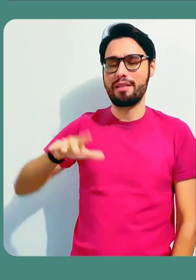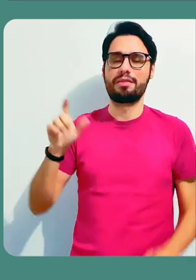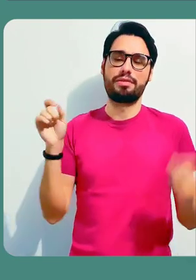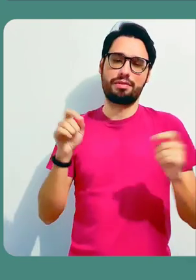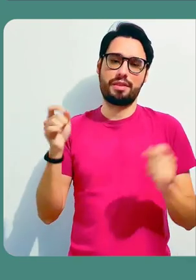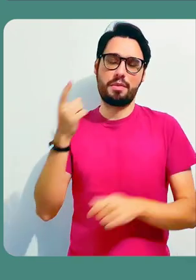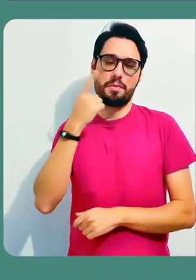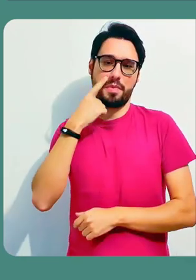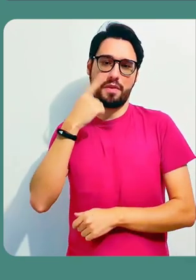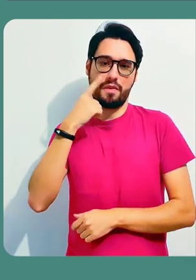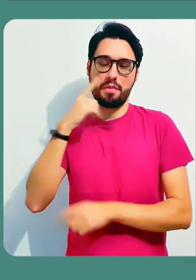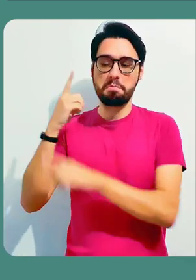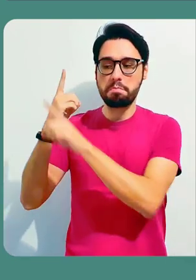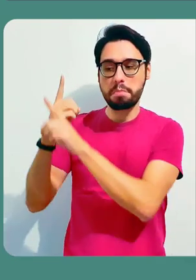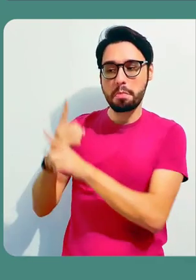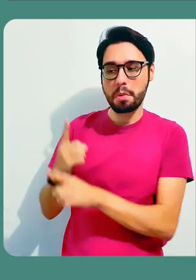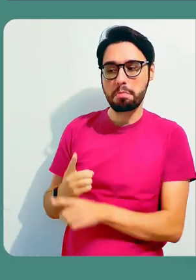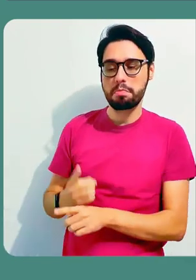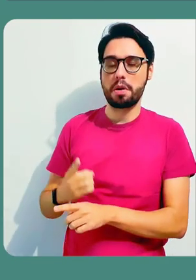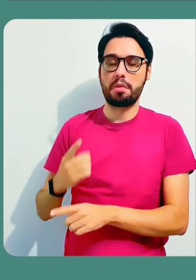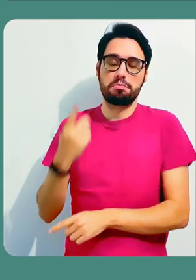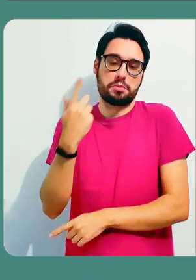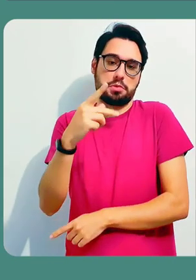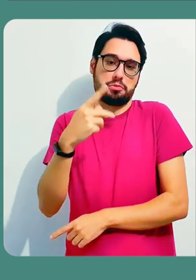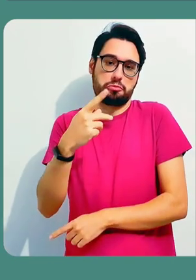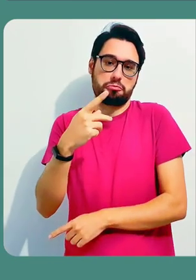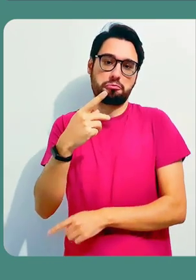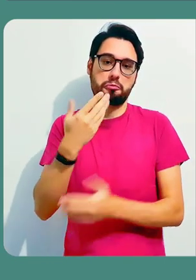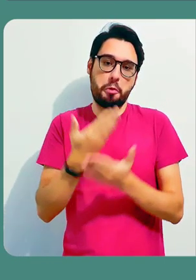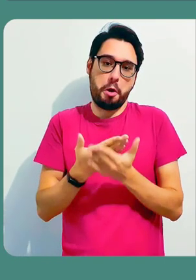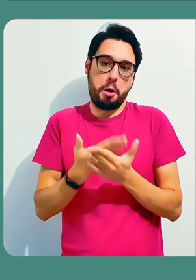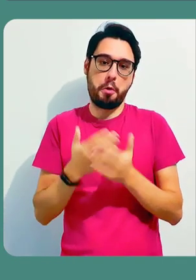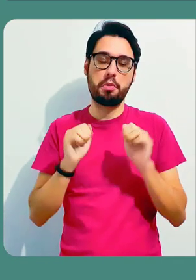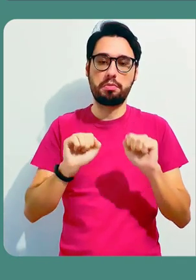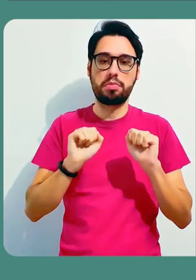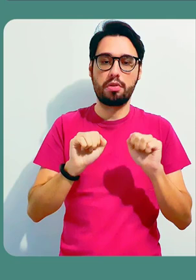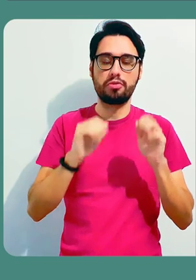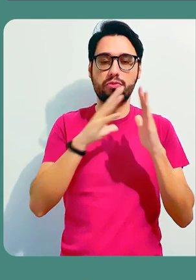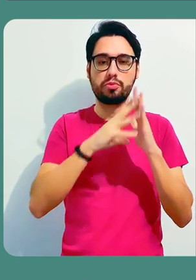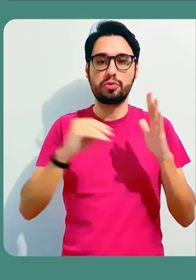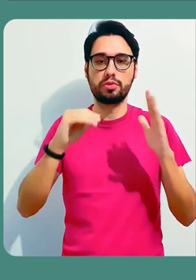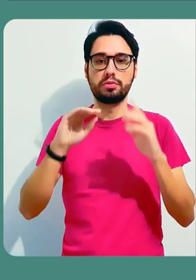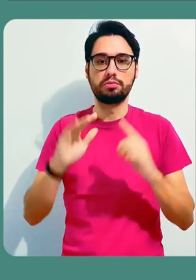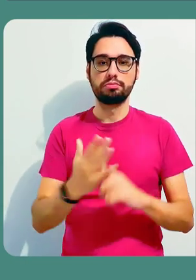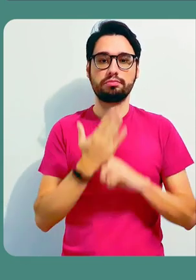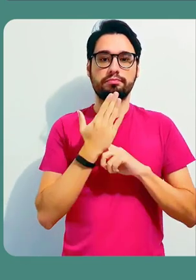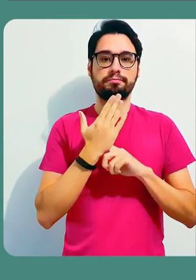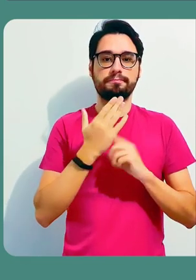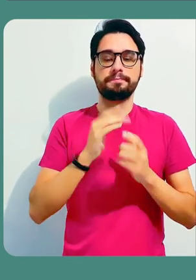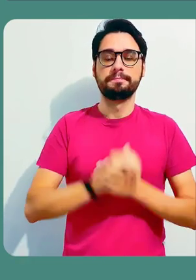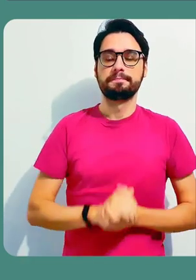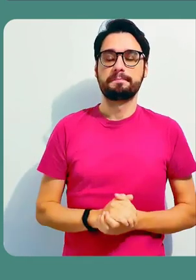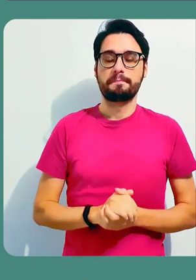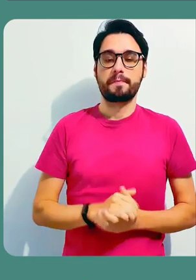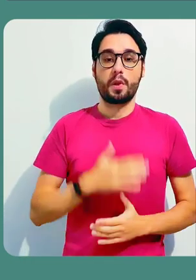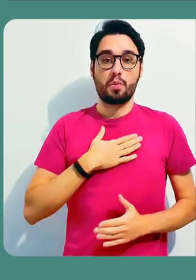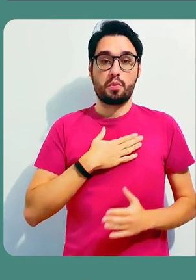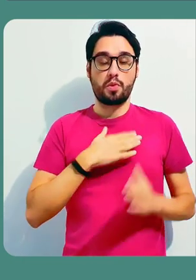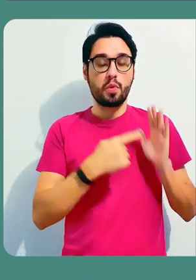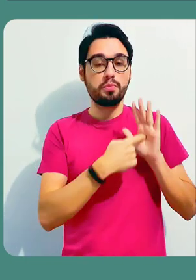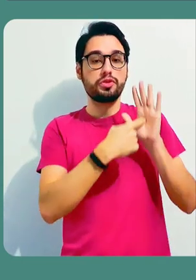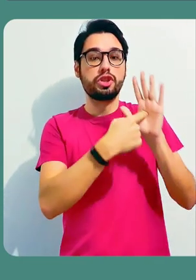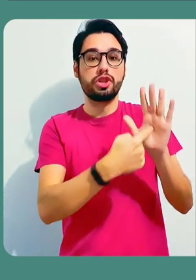tipos de modelos para as diversas áreas e aí basta você encontrar, talvez, um modelo que se adeque melhor para a sua atividade.